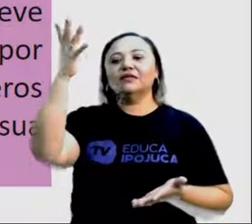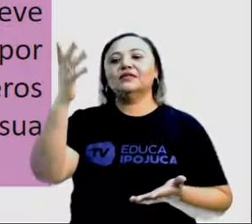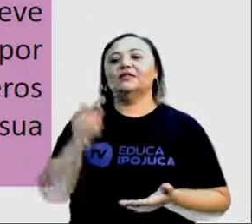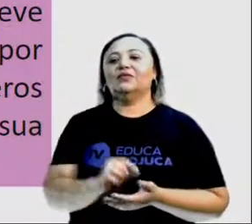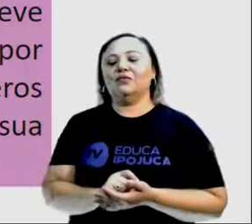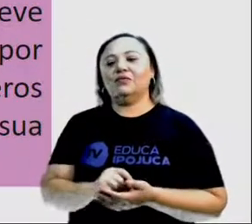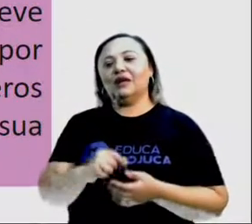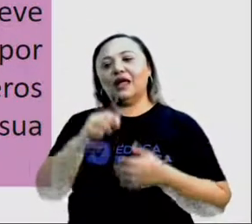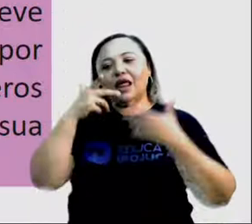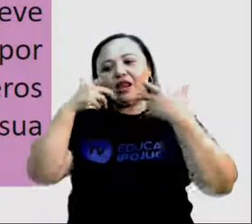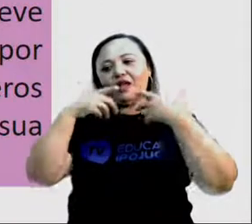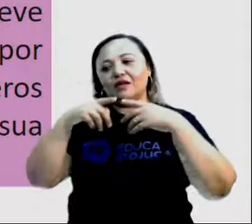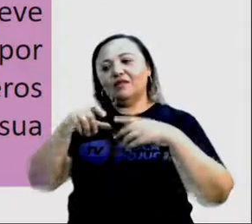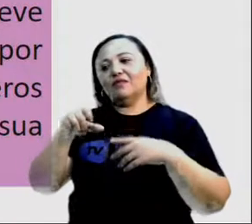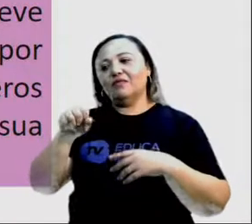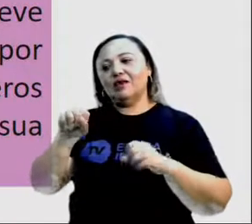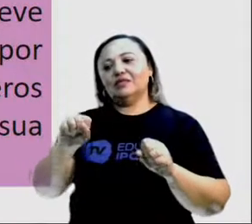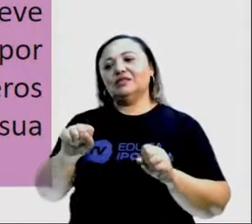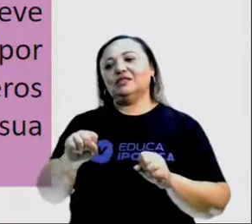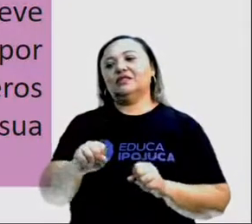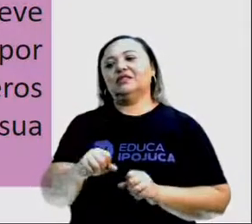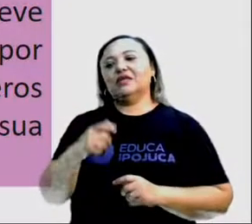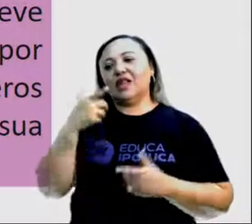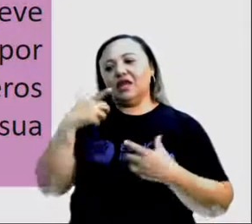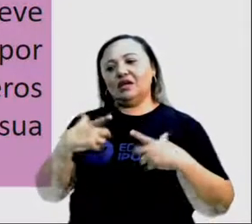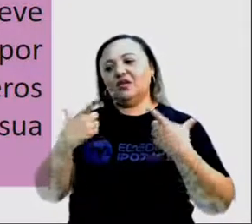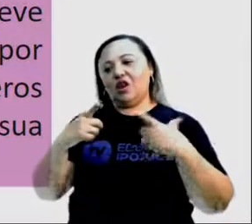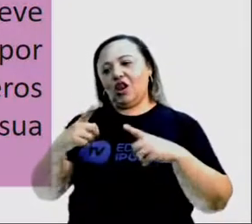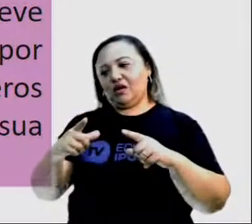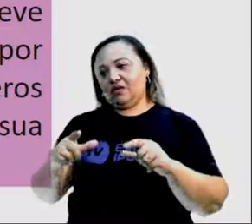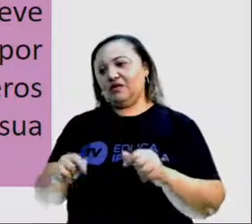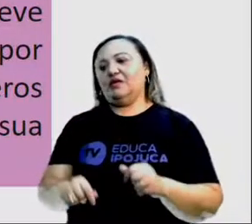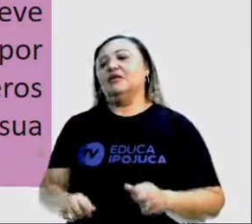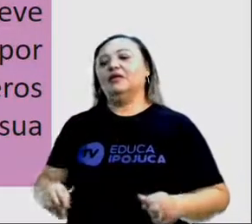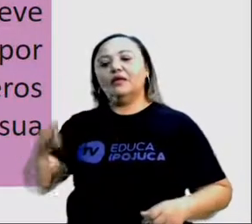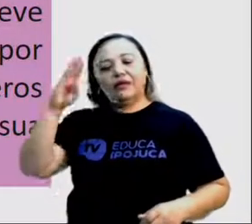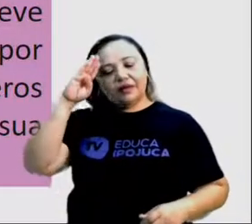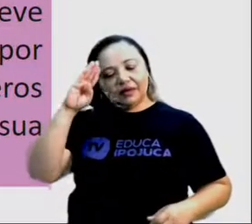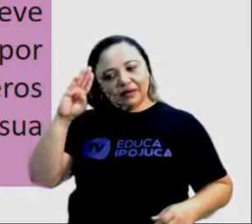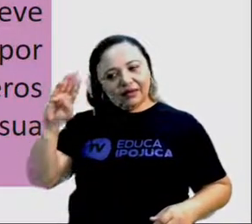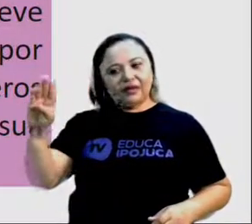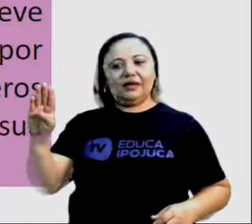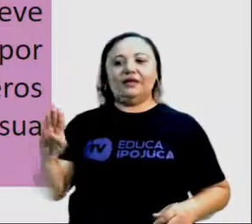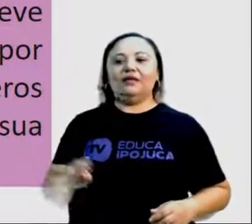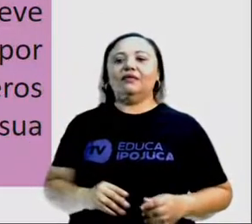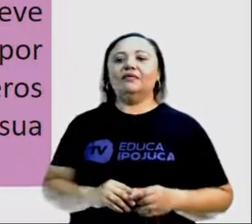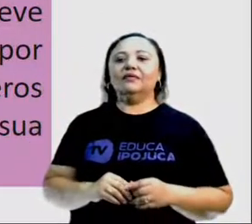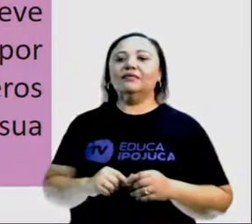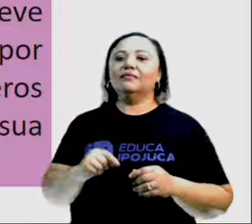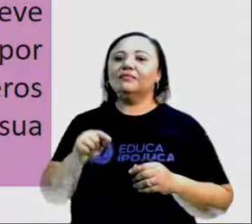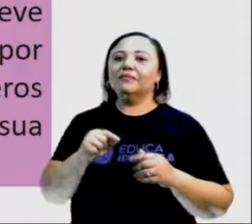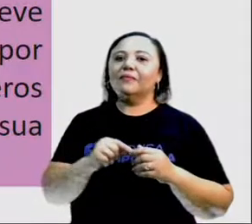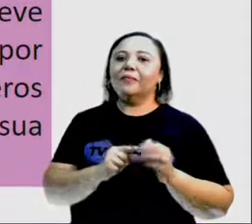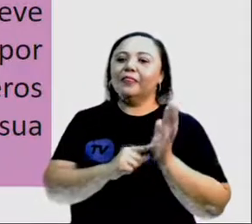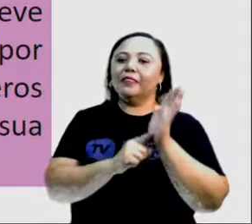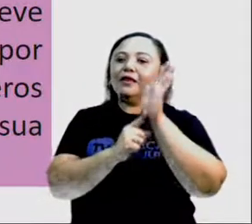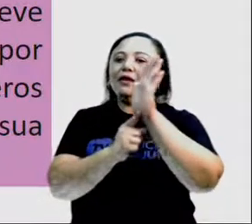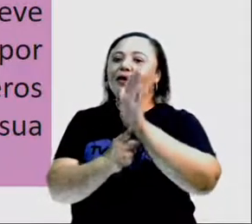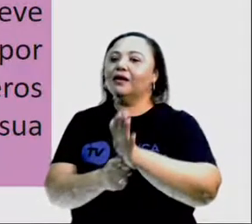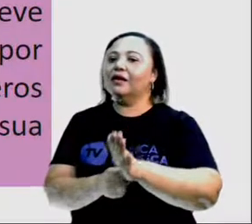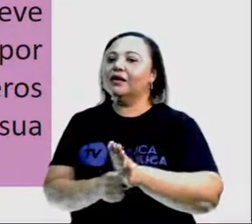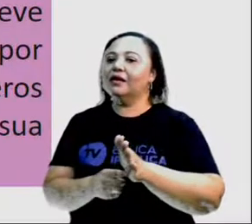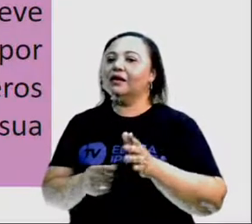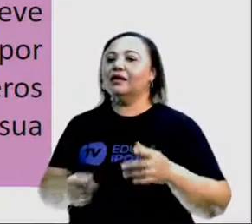modo, a linguagem, ela deve priorizar a função referencial, ou seja, a função de representar